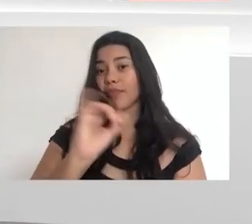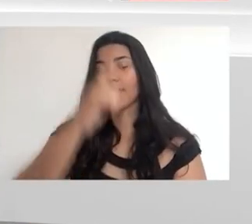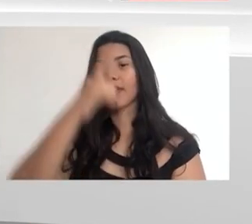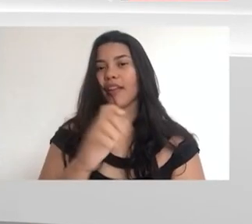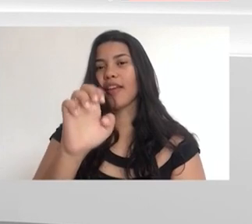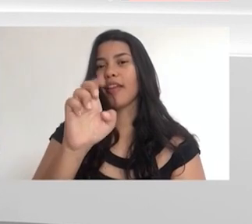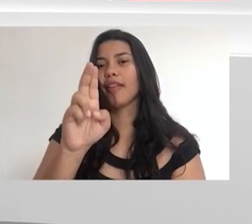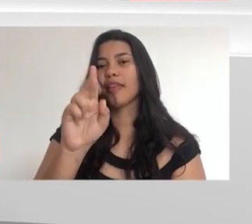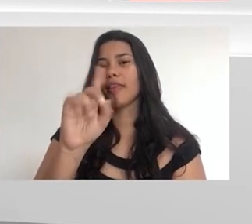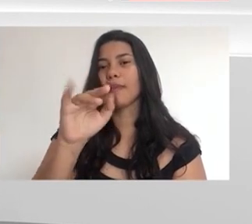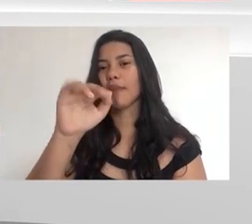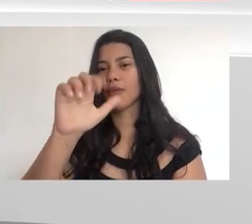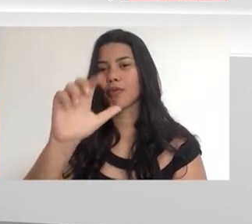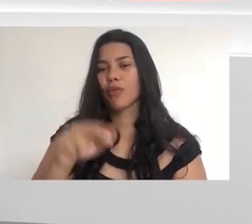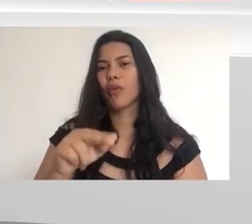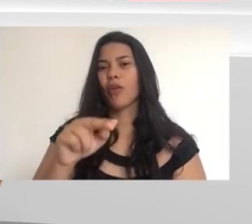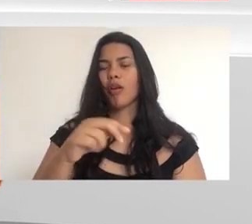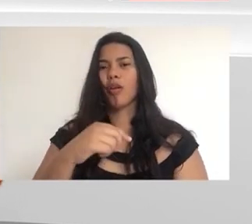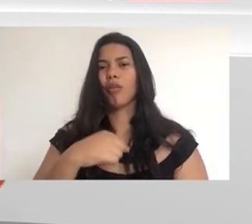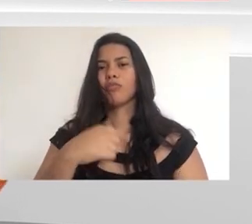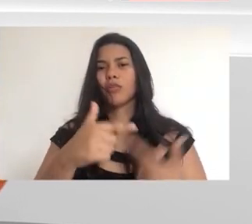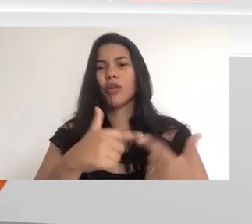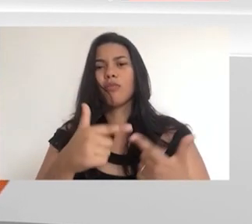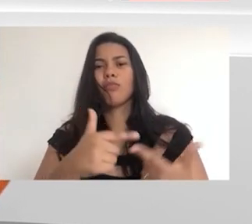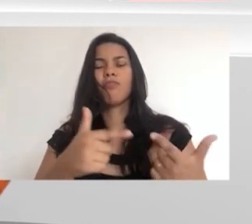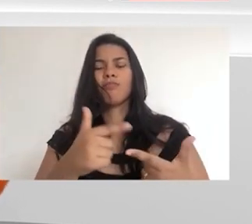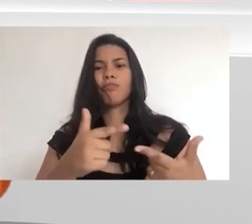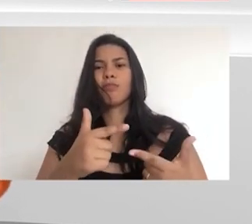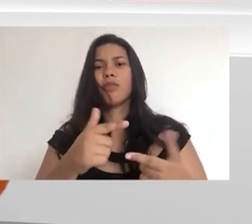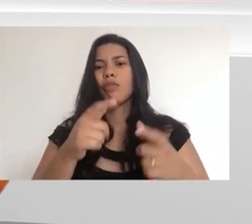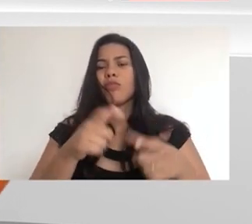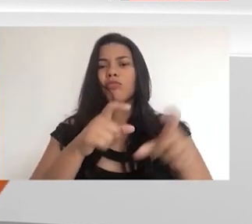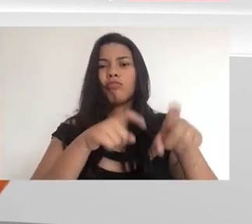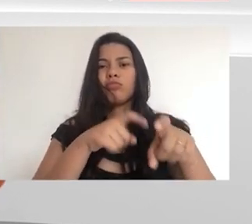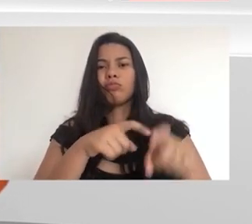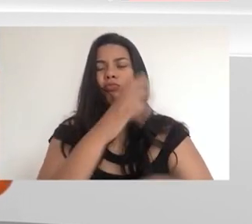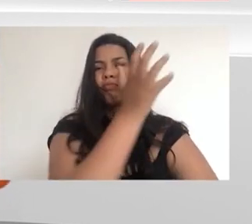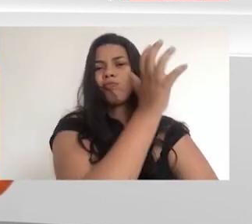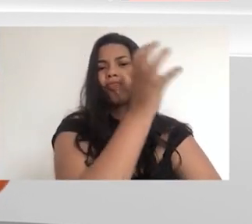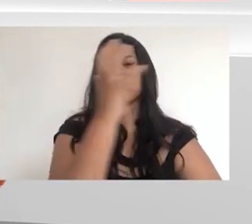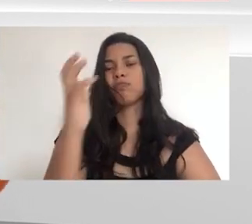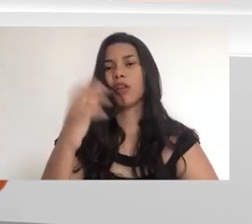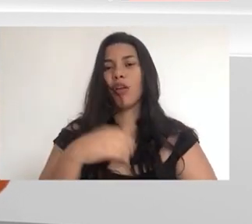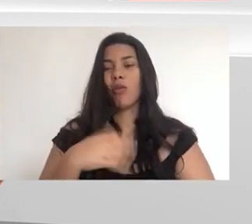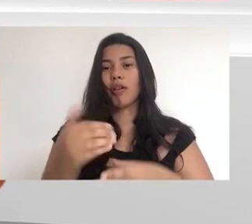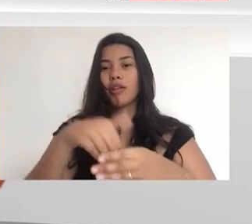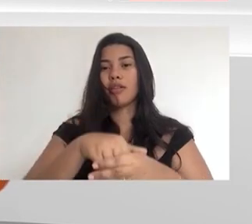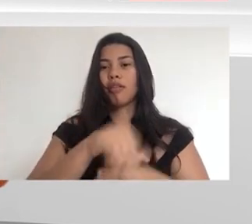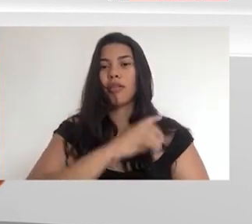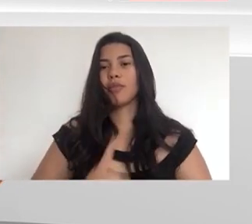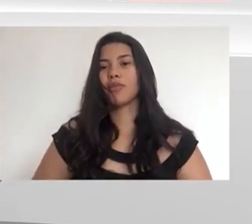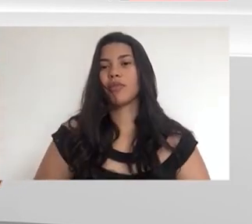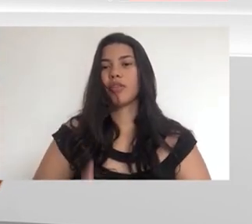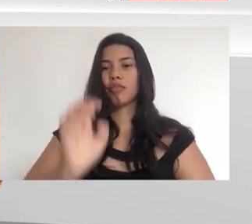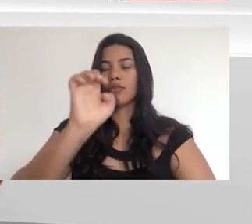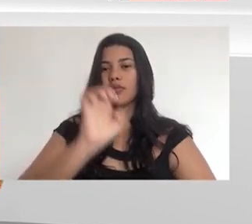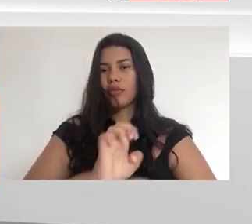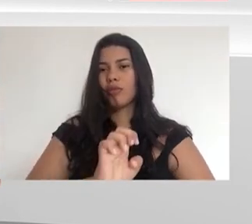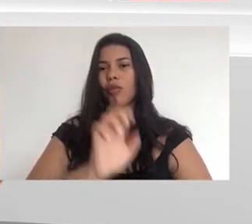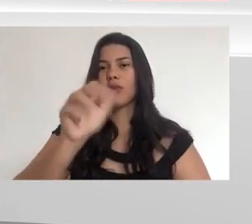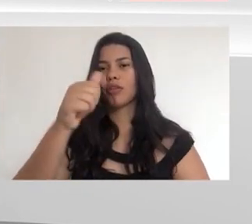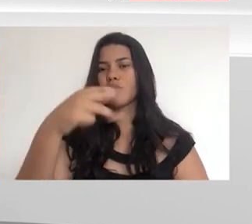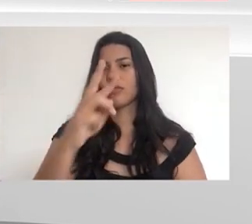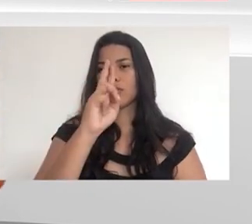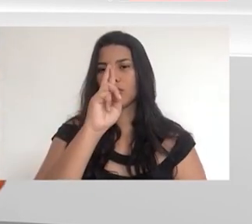6. Olá, sou Edmilson Araújo, operário petroquímico, graduado em gestão ambiental. Sou candidato a deputado estadual no time de Lula,